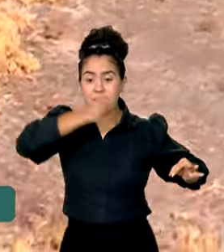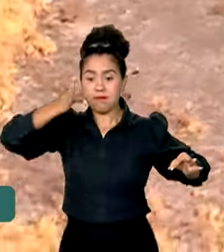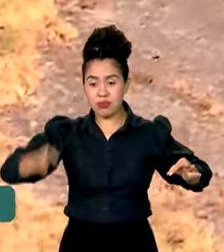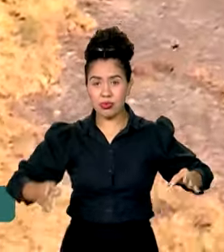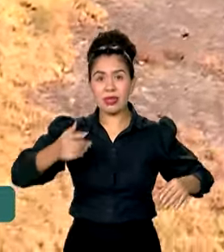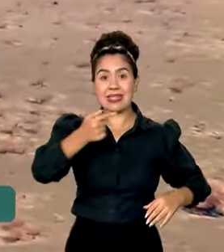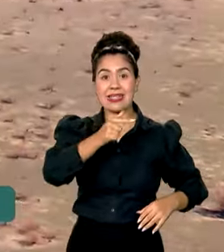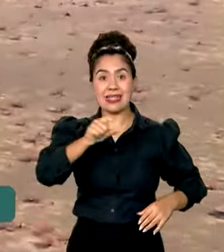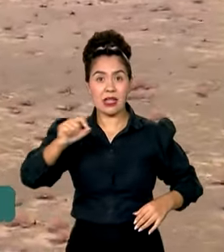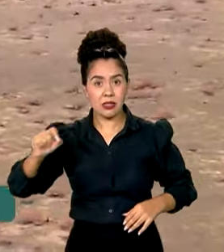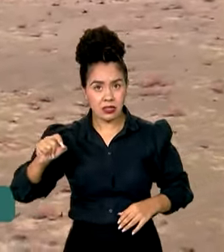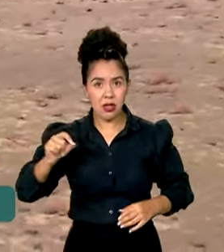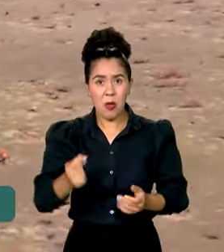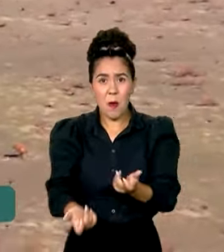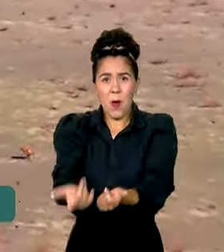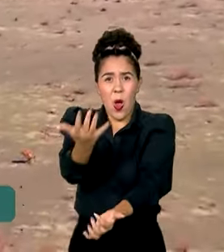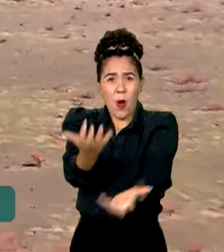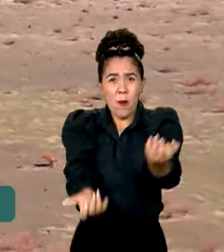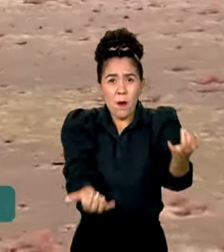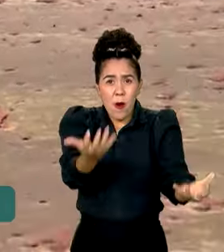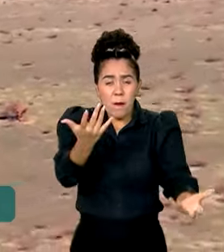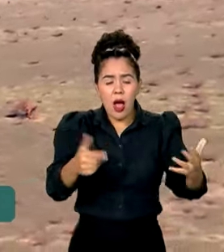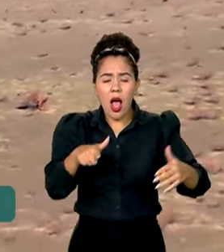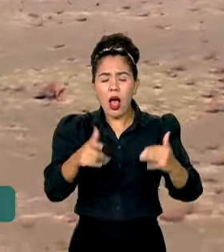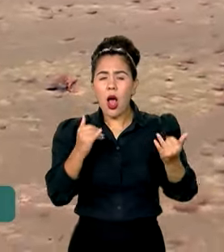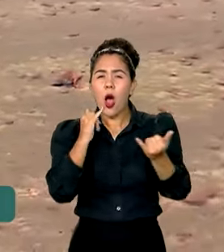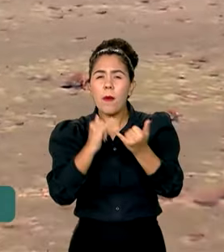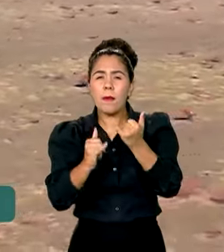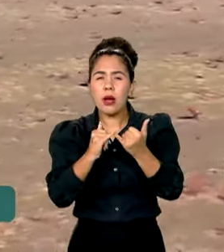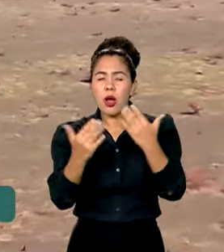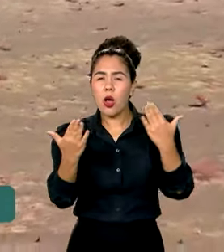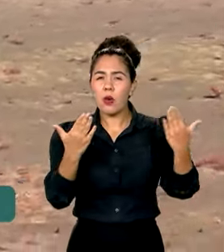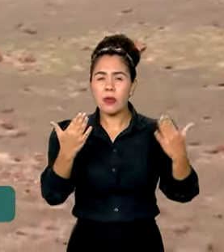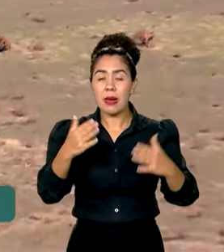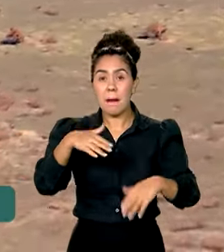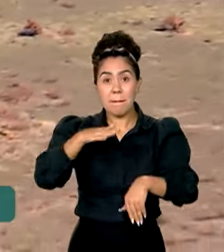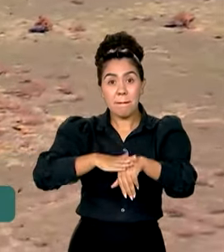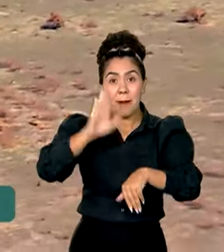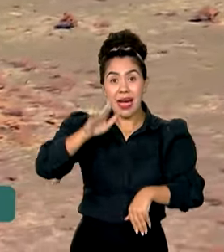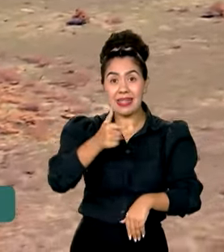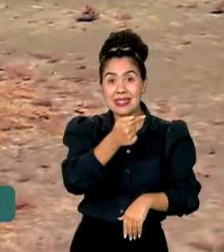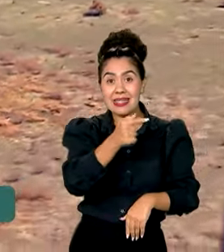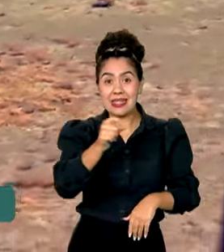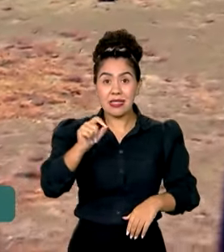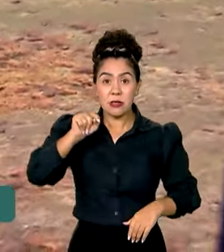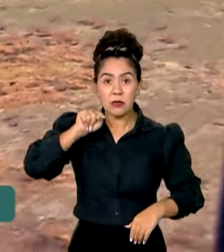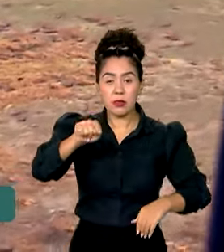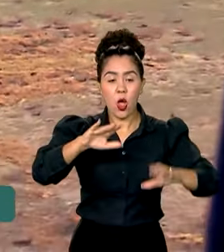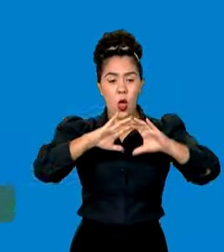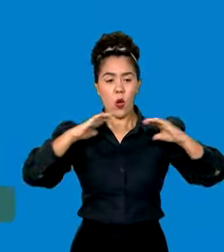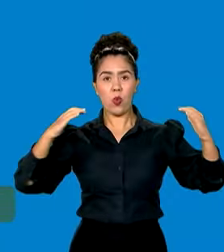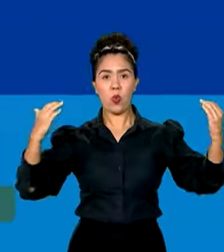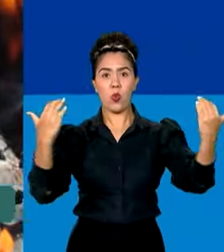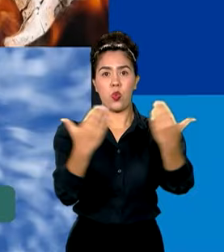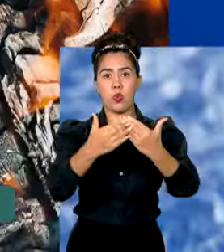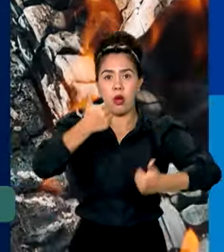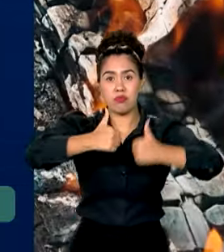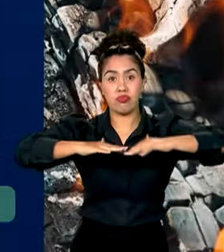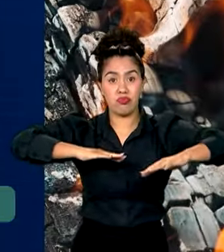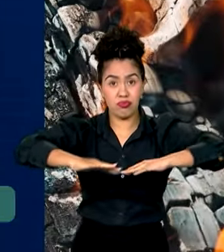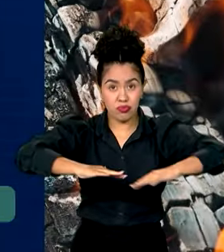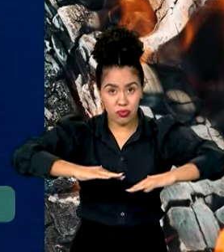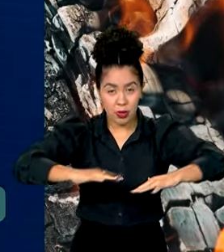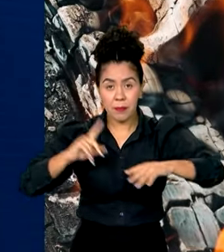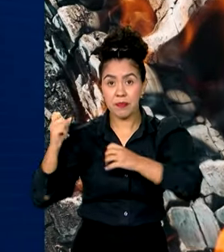áreas queimadas. É o mesmo tamanho de mais de 700 mil campos de futebol. De acordo